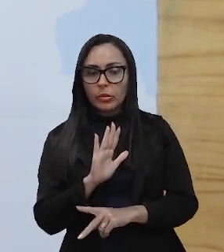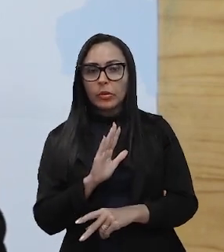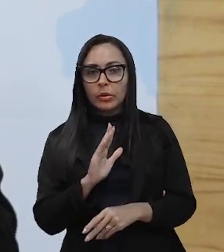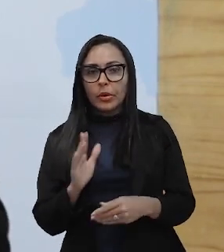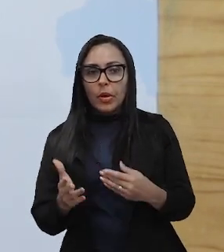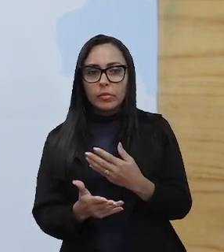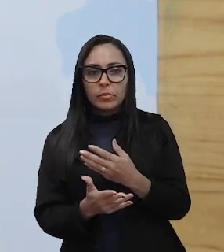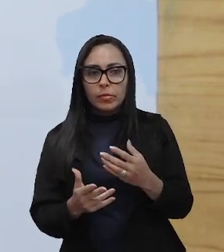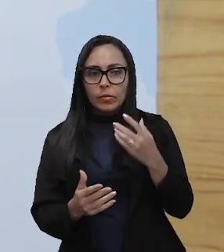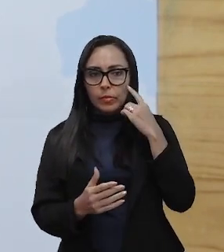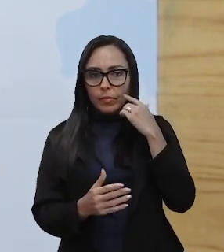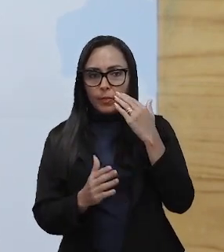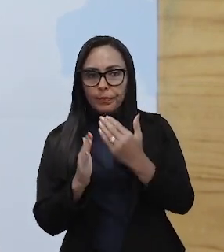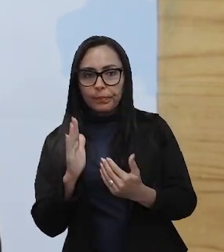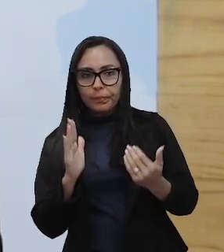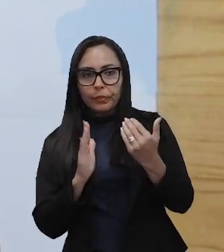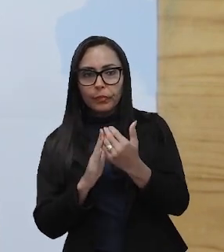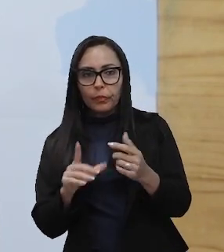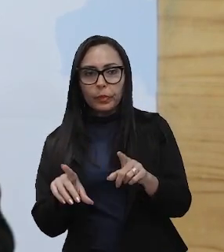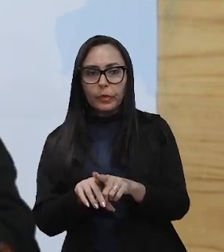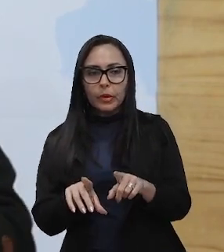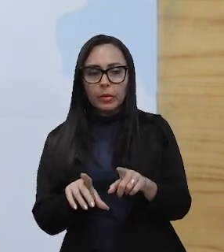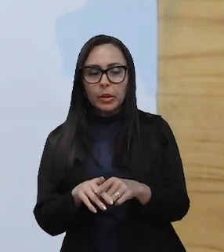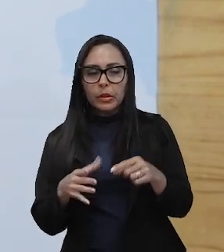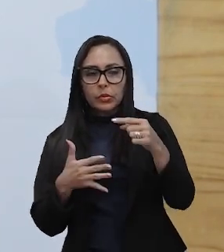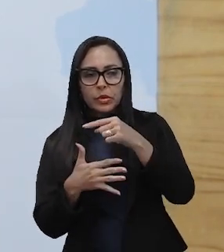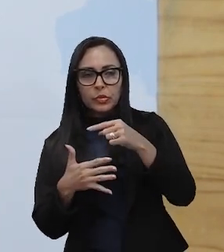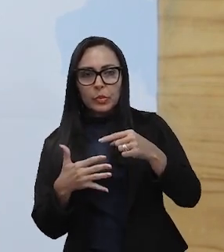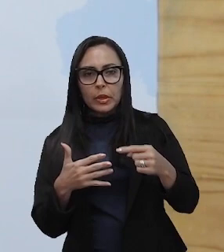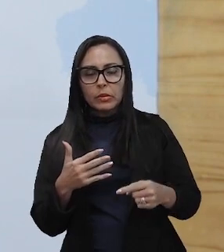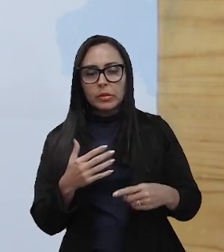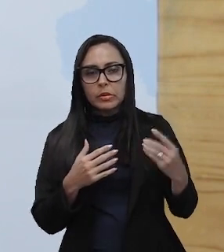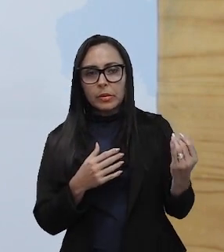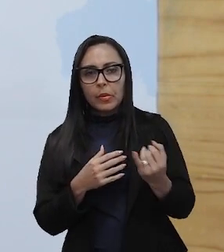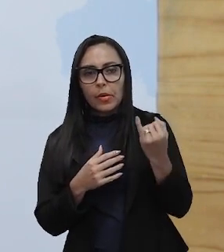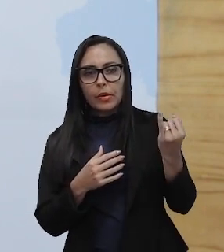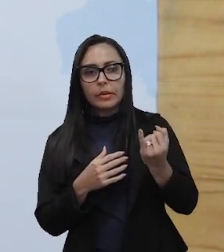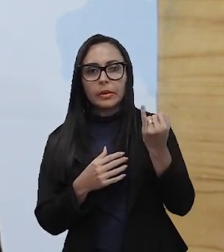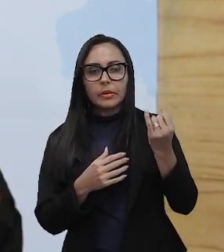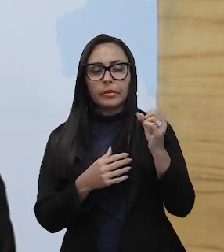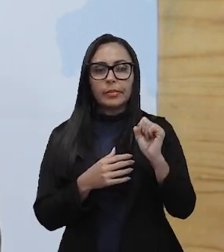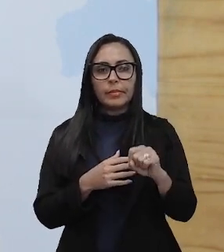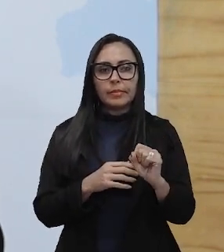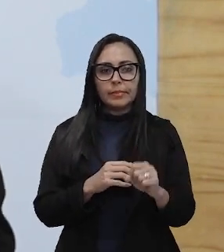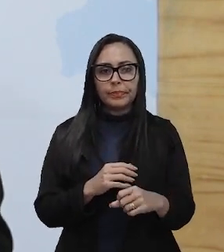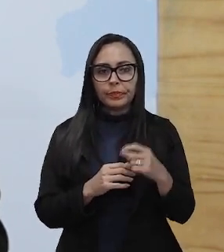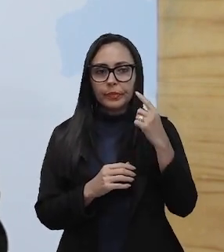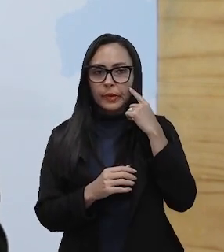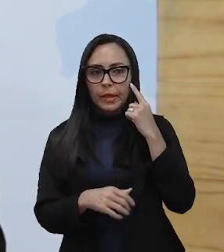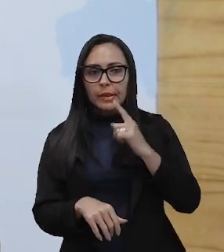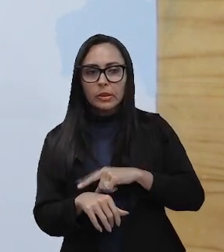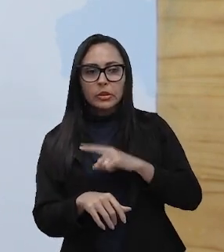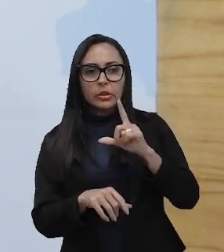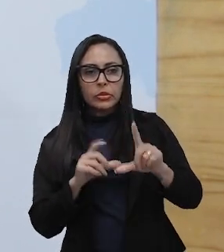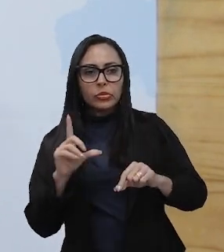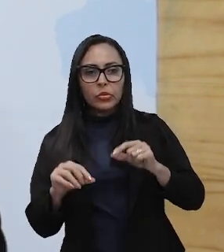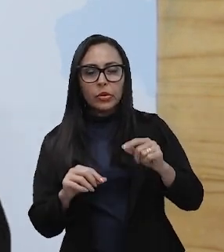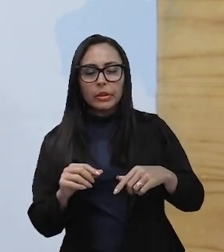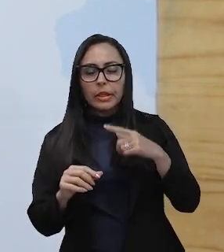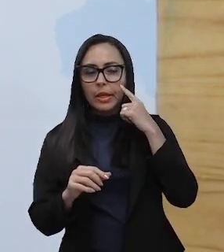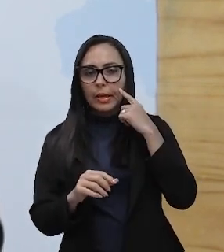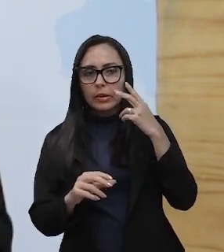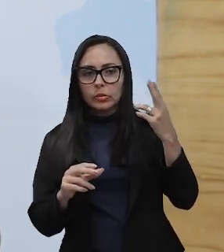ele vai levar em consideração aspectos que são necessários na hora de escolher alturas de